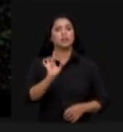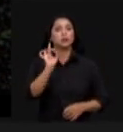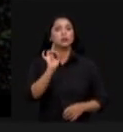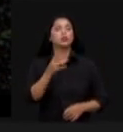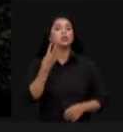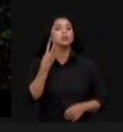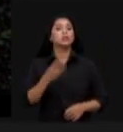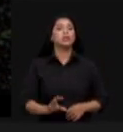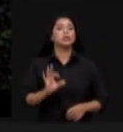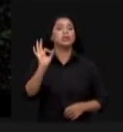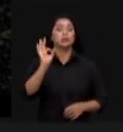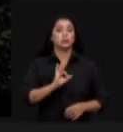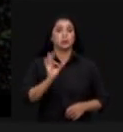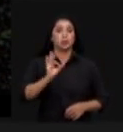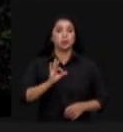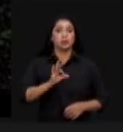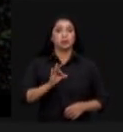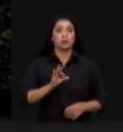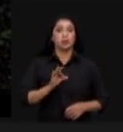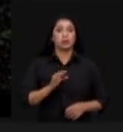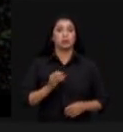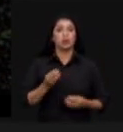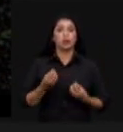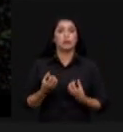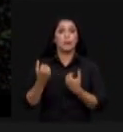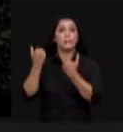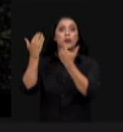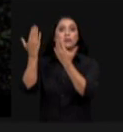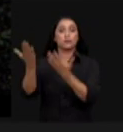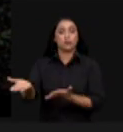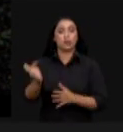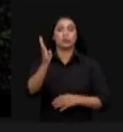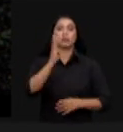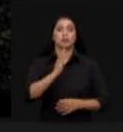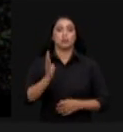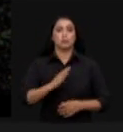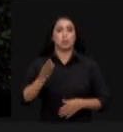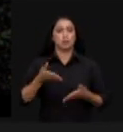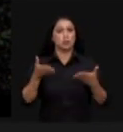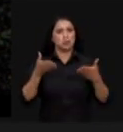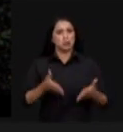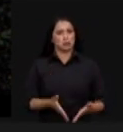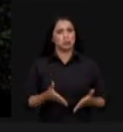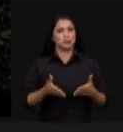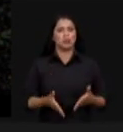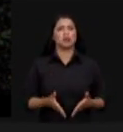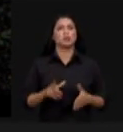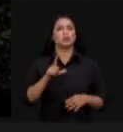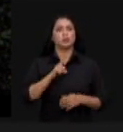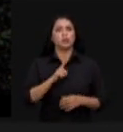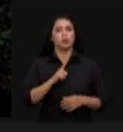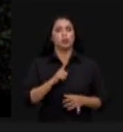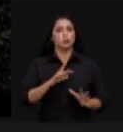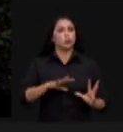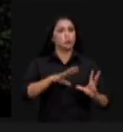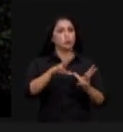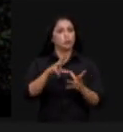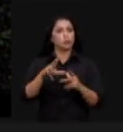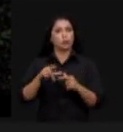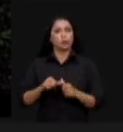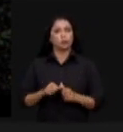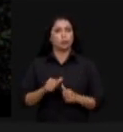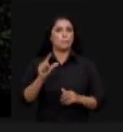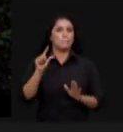3% são exportados nós participamos aí no mercado mundial com menos de